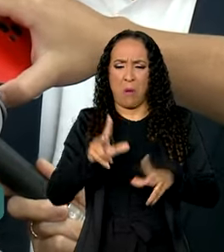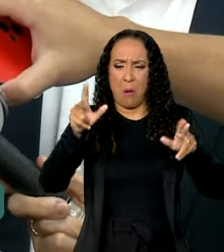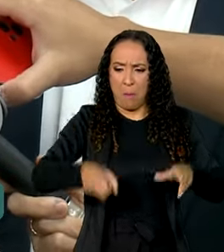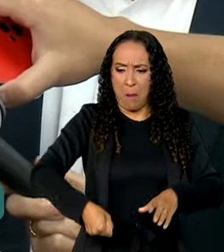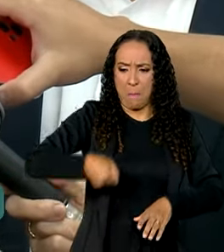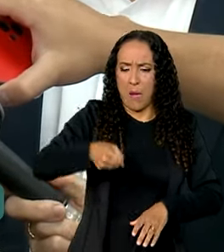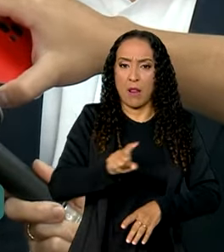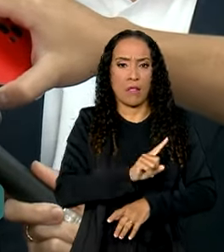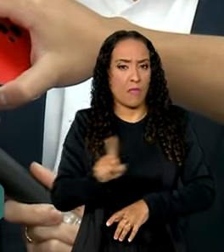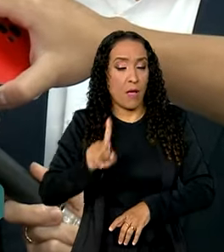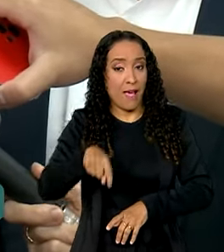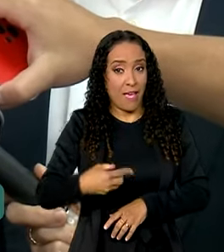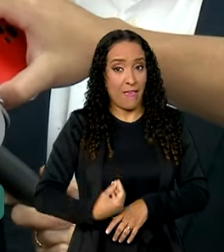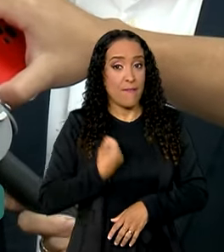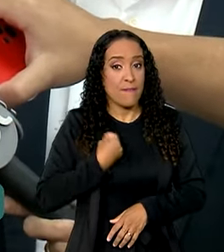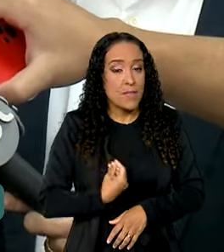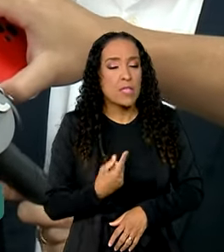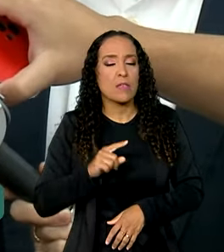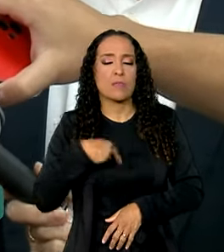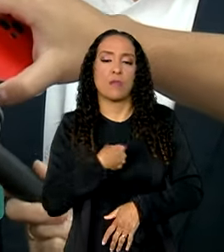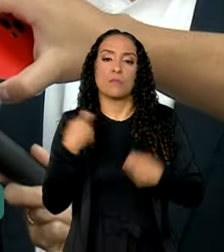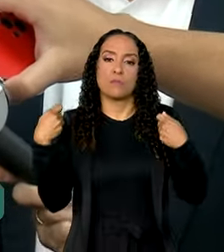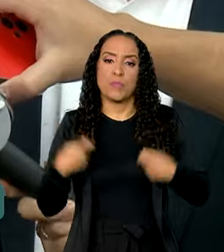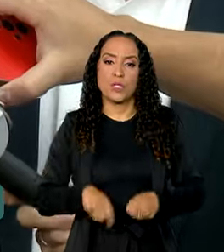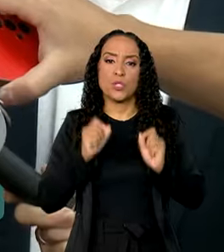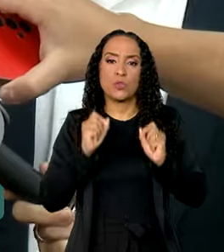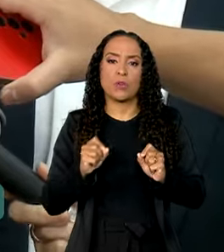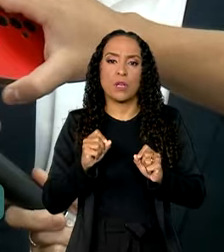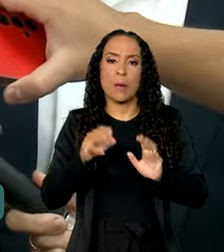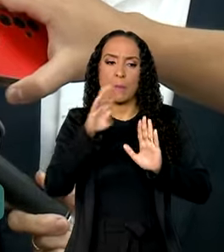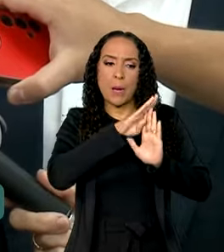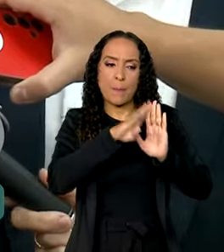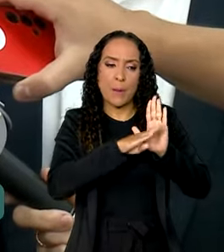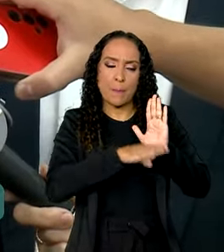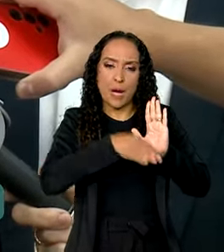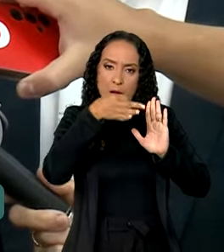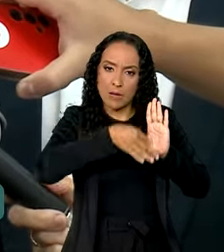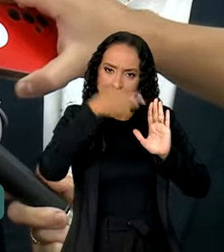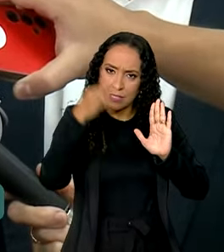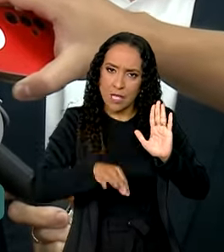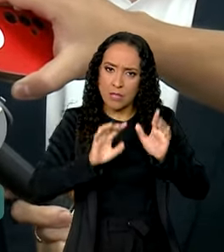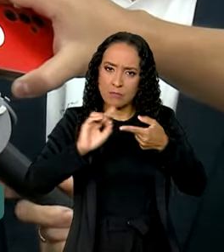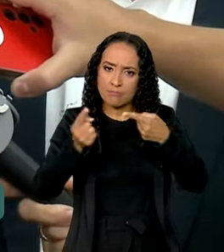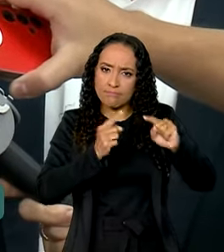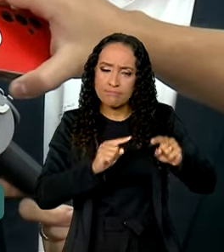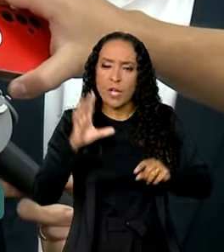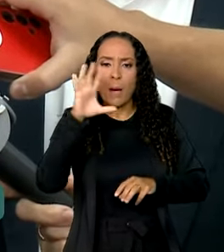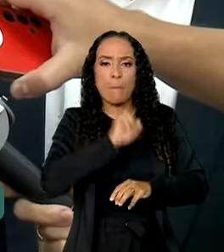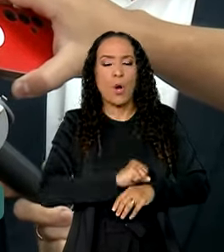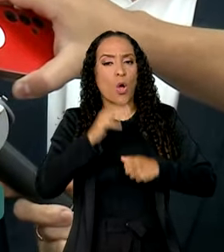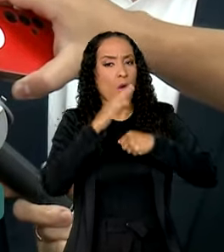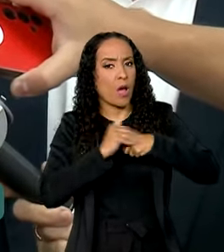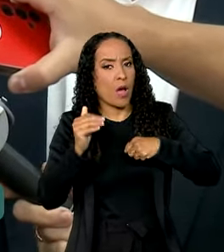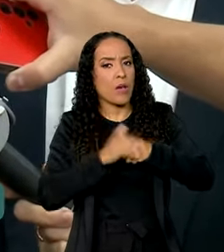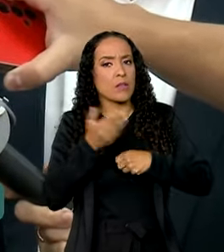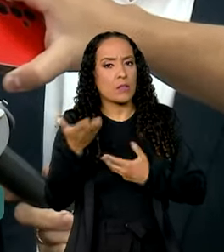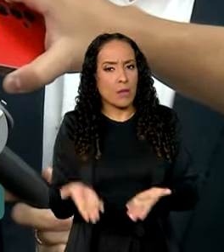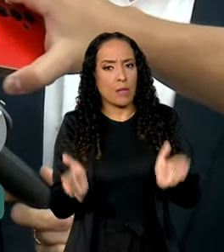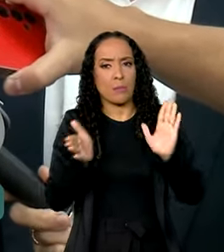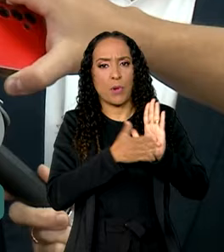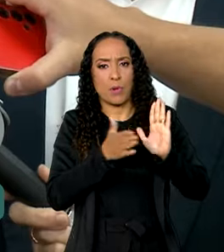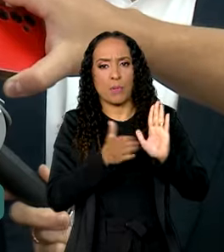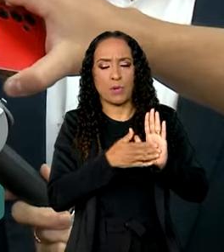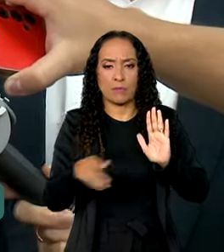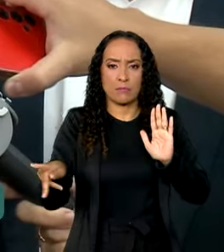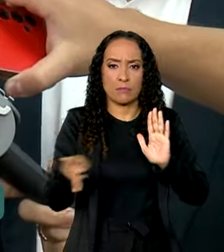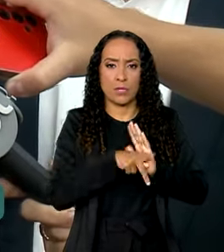O animal é vida e a gente precisa colocar essa pauta na ordem do dia e tratar com muito amor, com muito carinho, e esse é o propósito